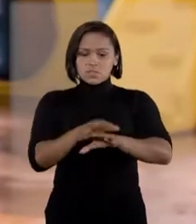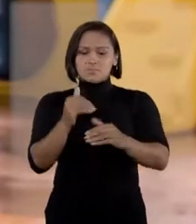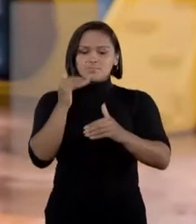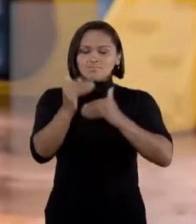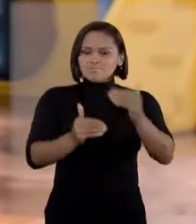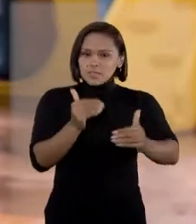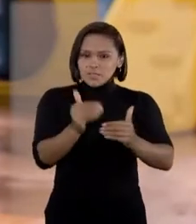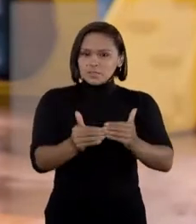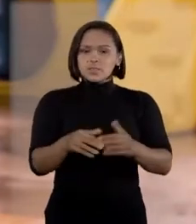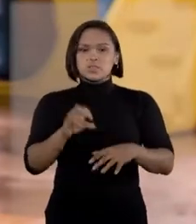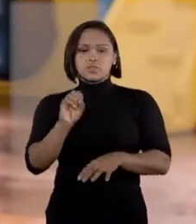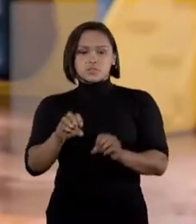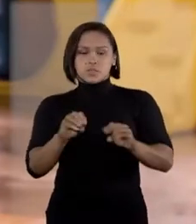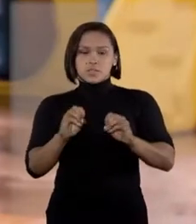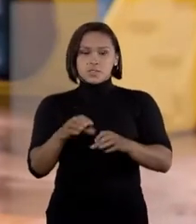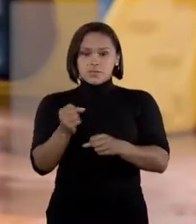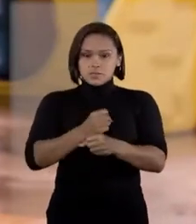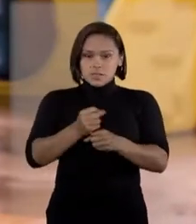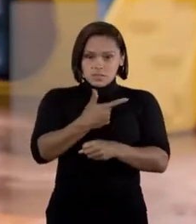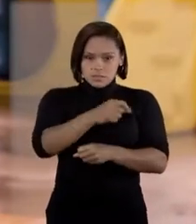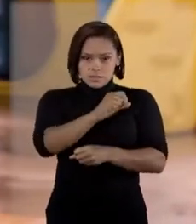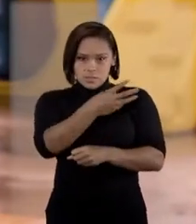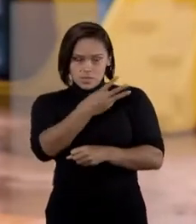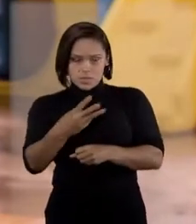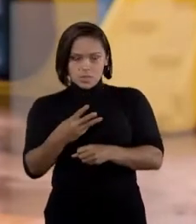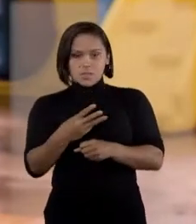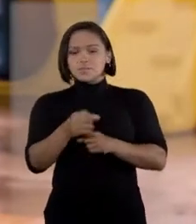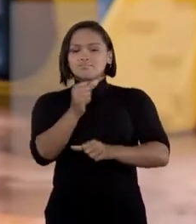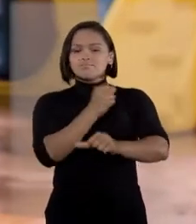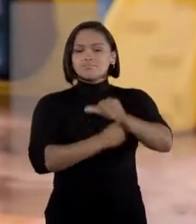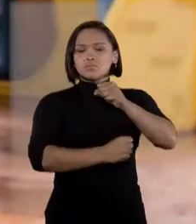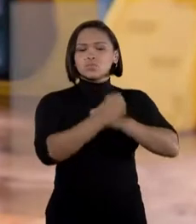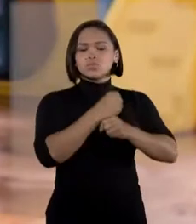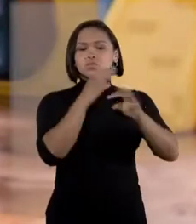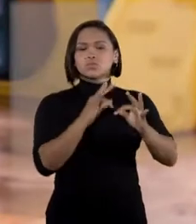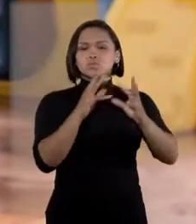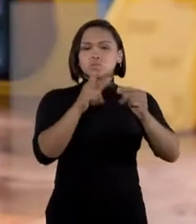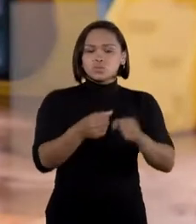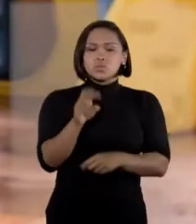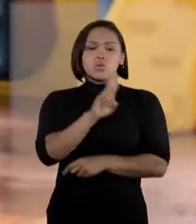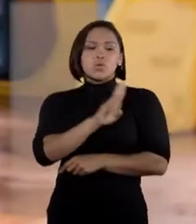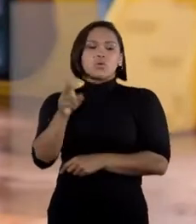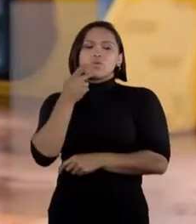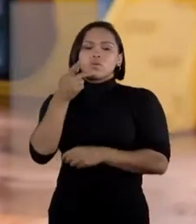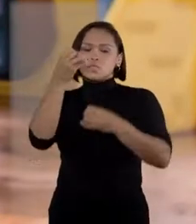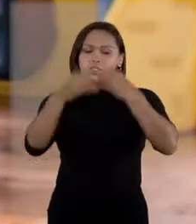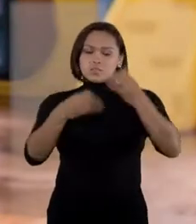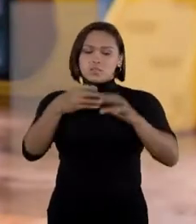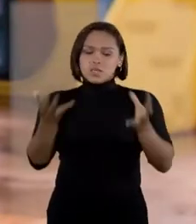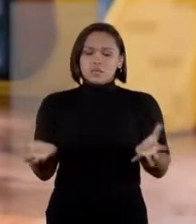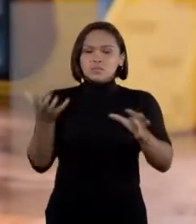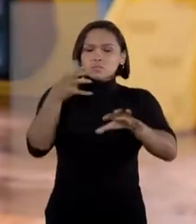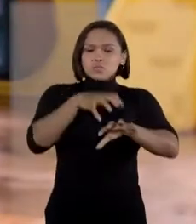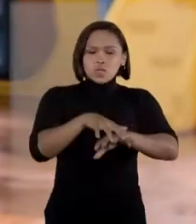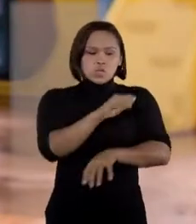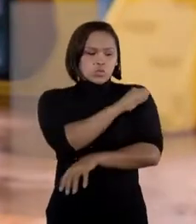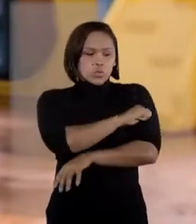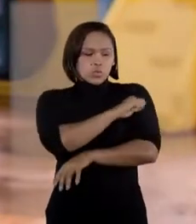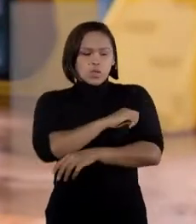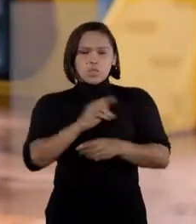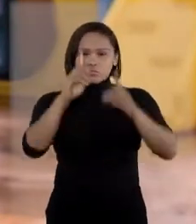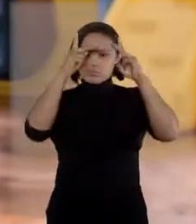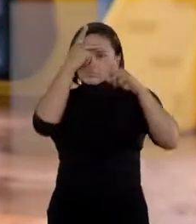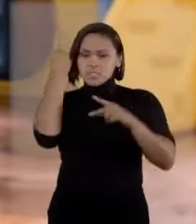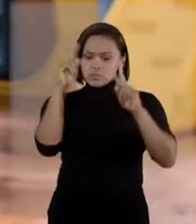Educação em 2003, veio para mudar isso. Como o próprio nome já diz, a ideia é incluir todo aluno com algum tipo de